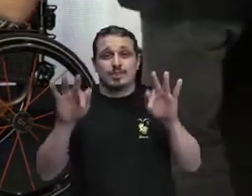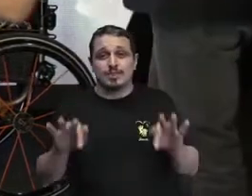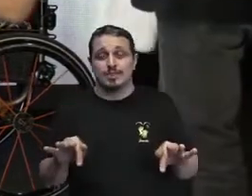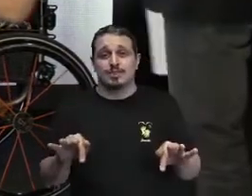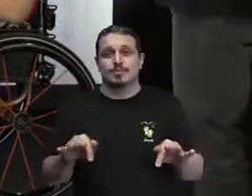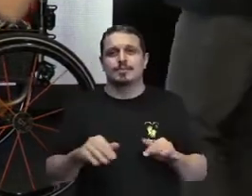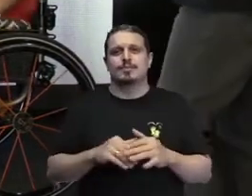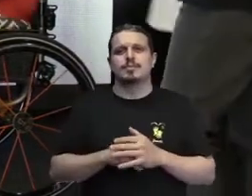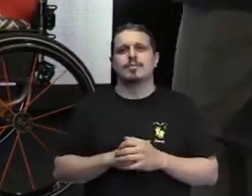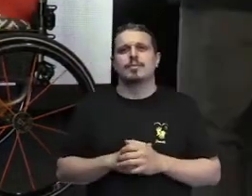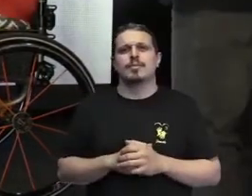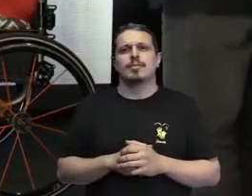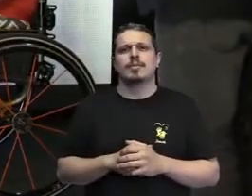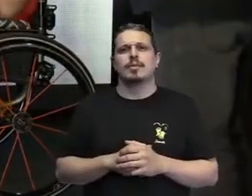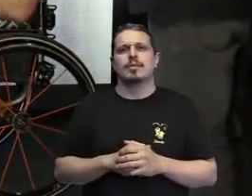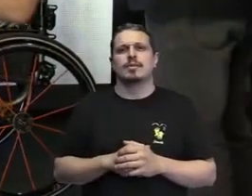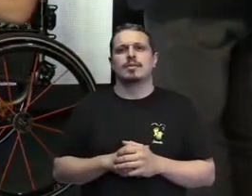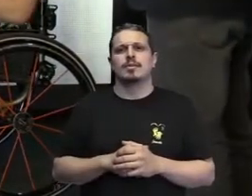bora lá, você consegue.